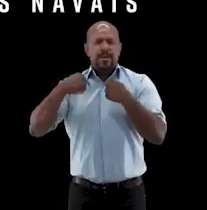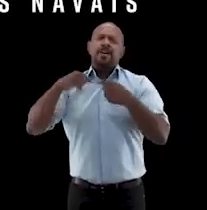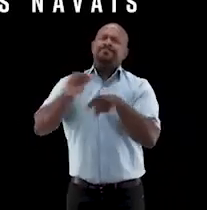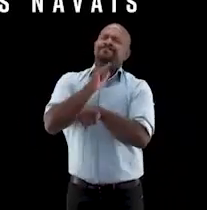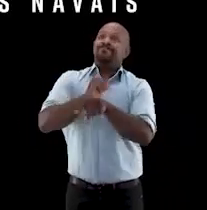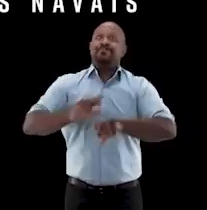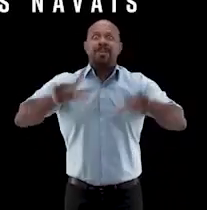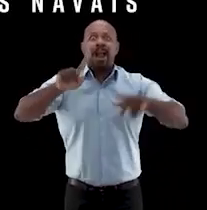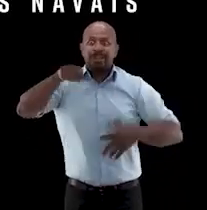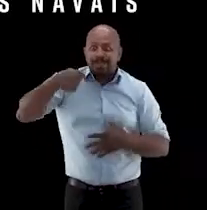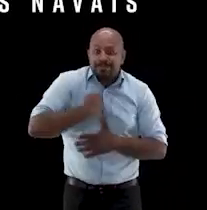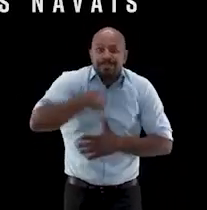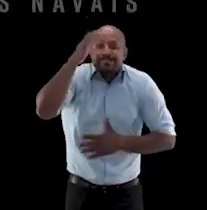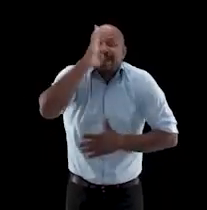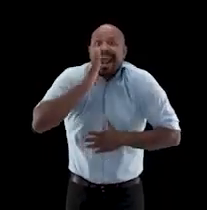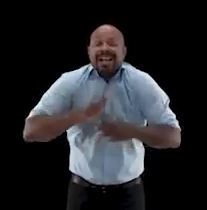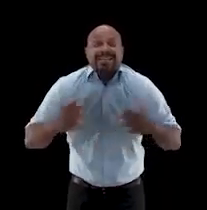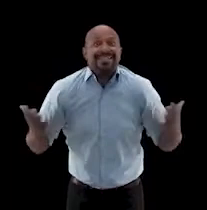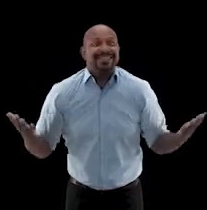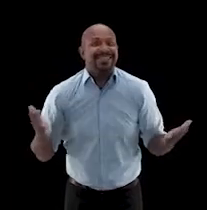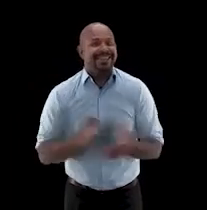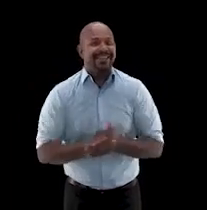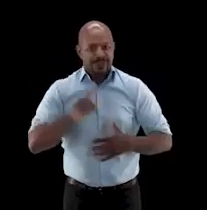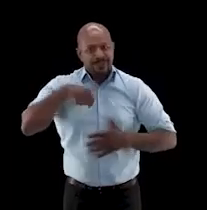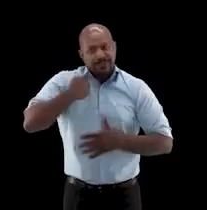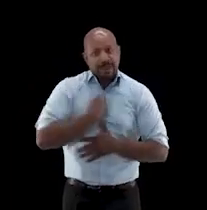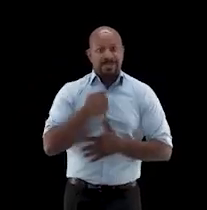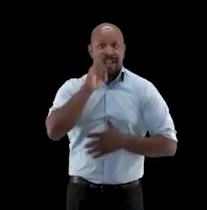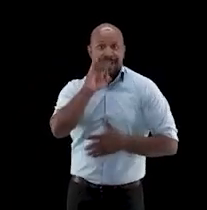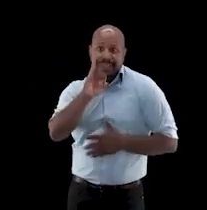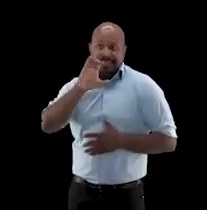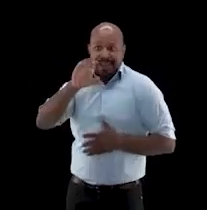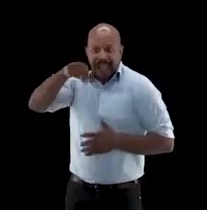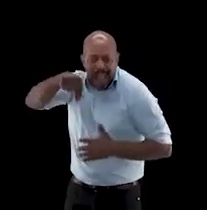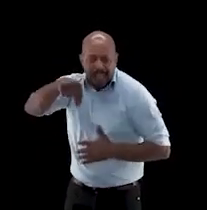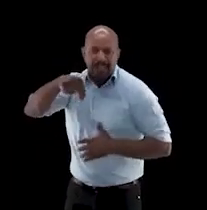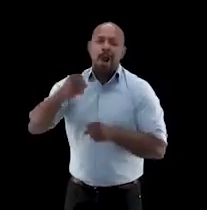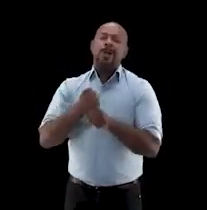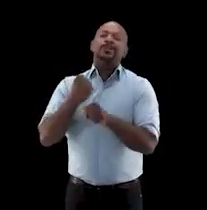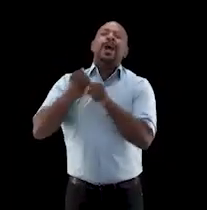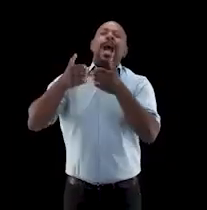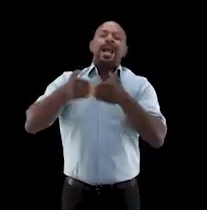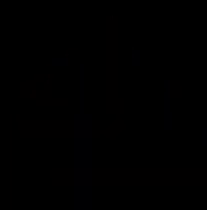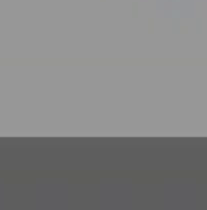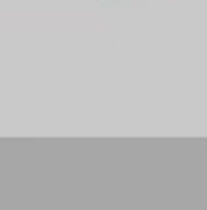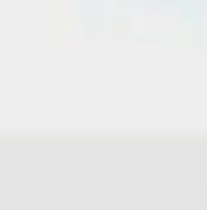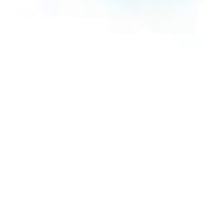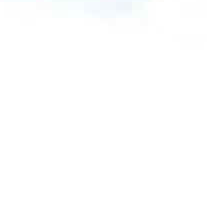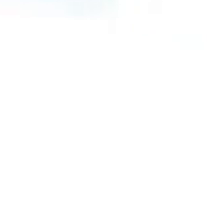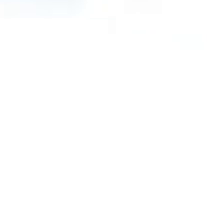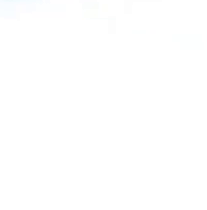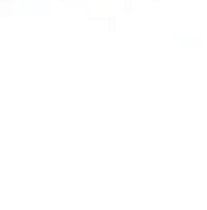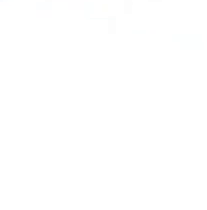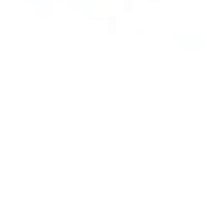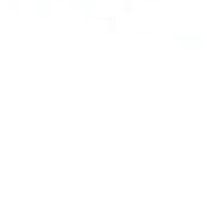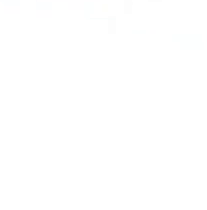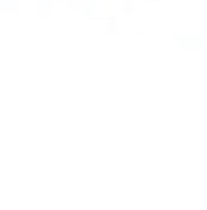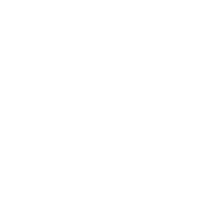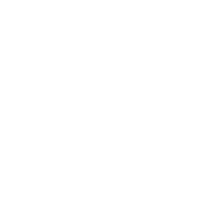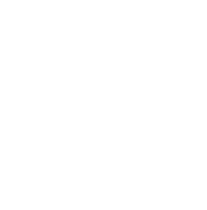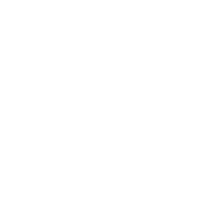inovação. Somos Brasil. Somos a Itaguaí Construções Navais. Somos Brasil.